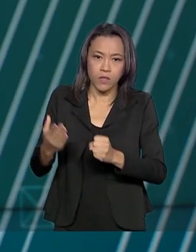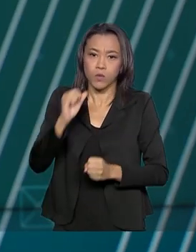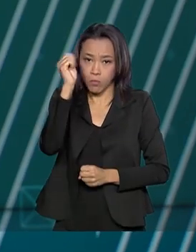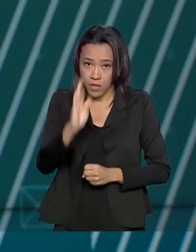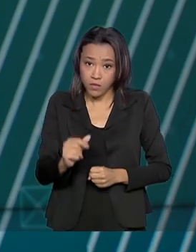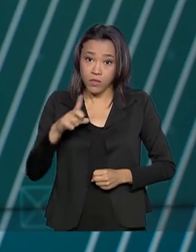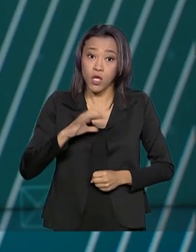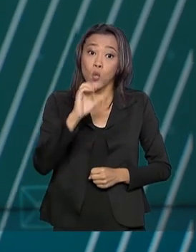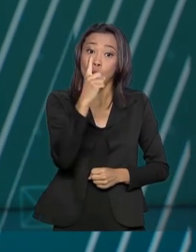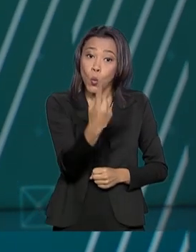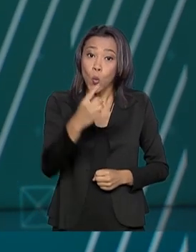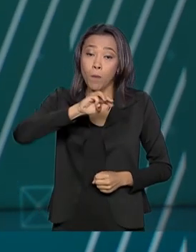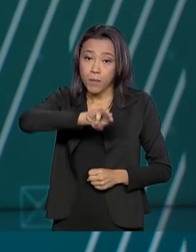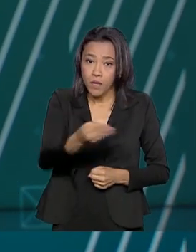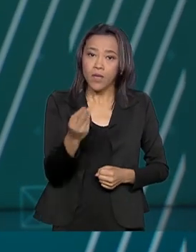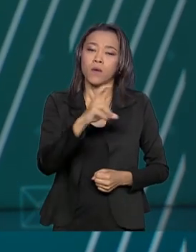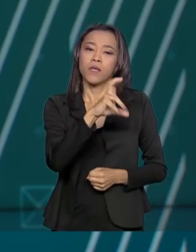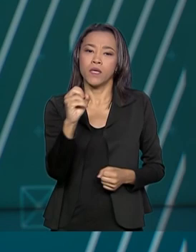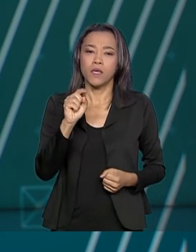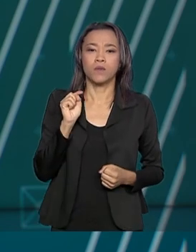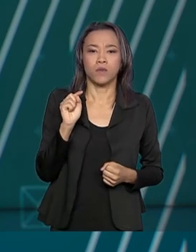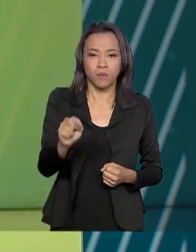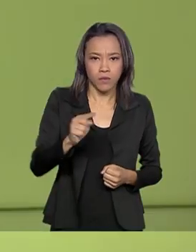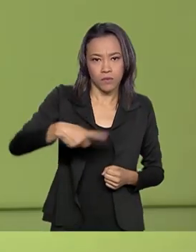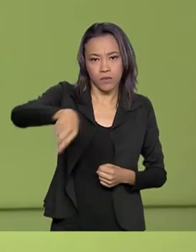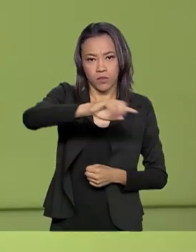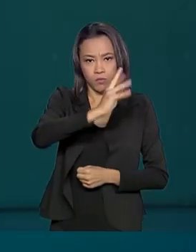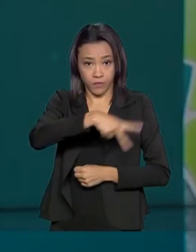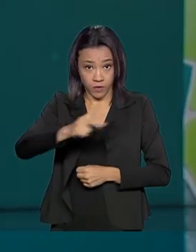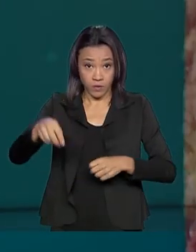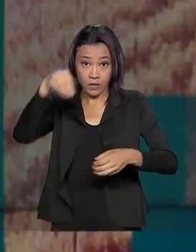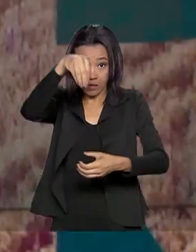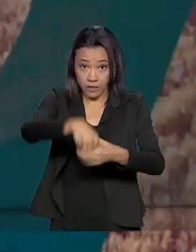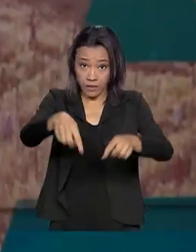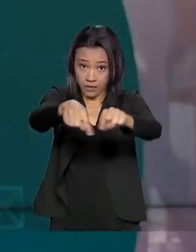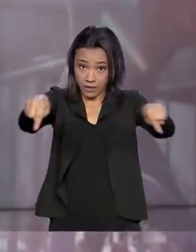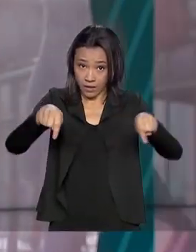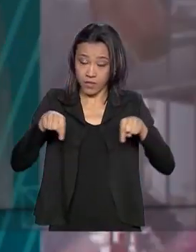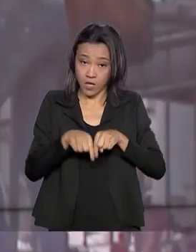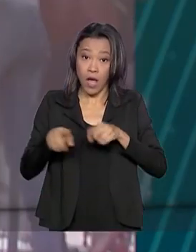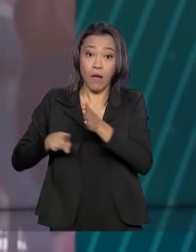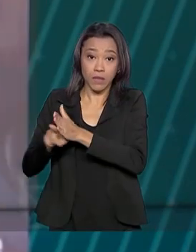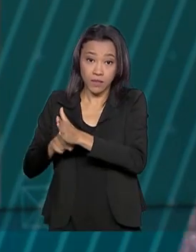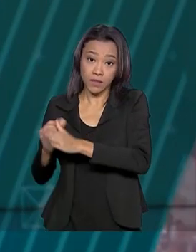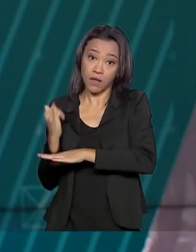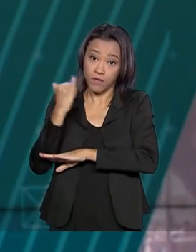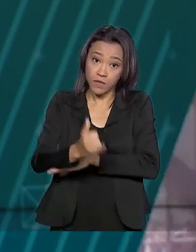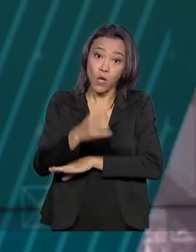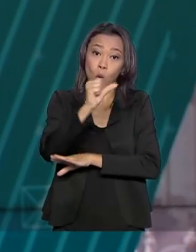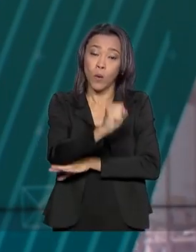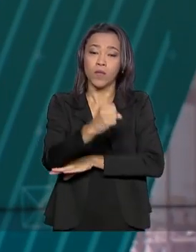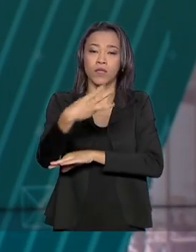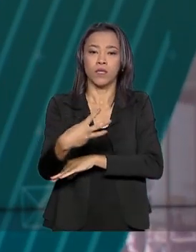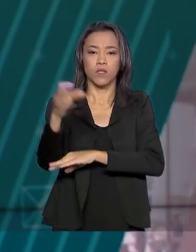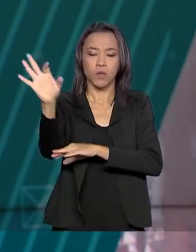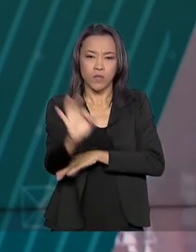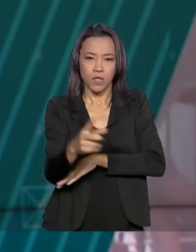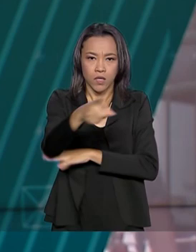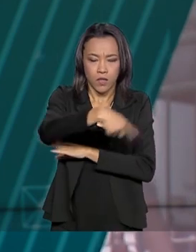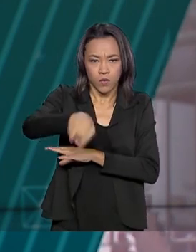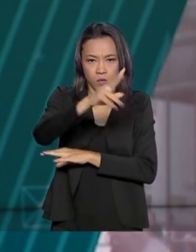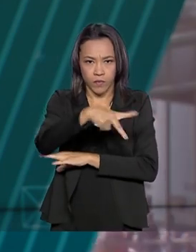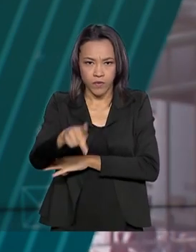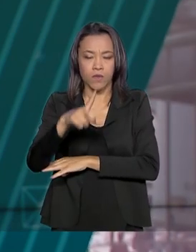docentes nas salas de aula. A pesquisa aponta que mais de 83% dos professores do ensino fundamental